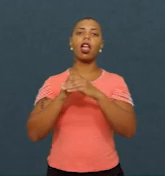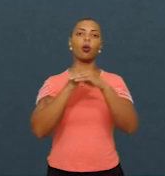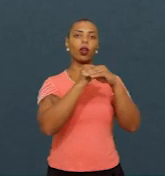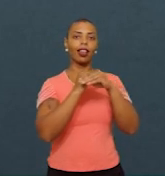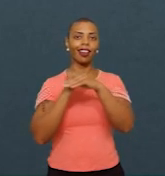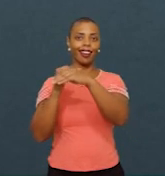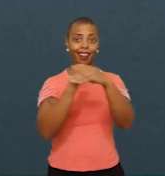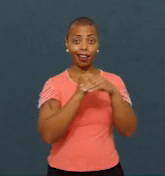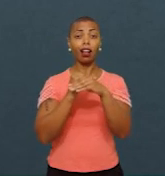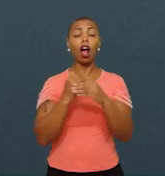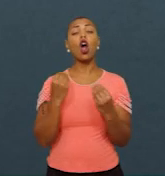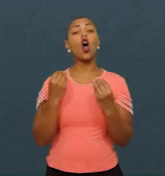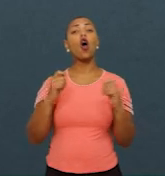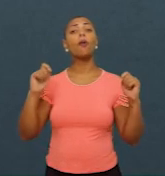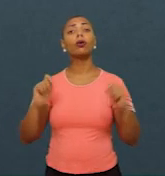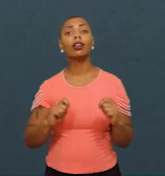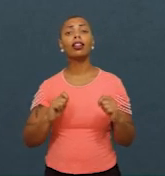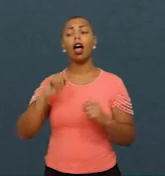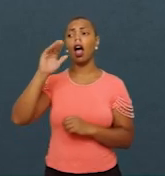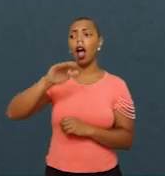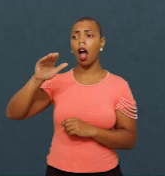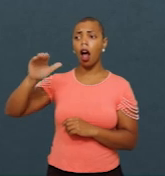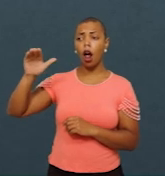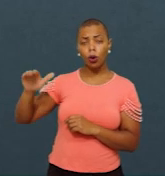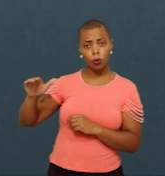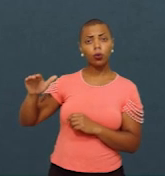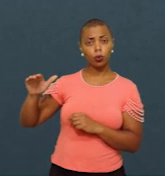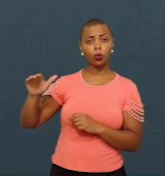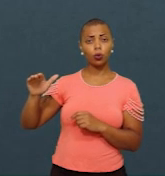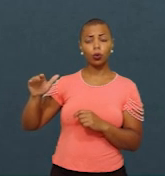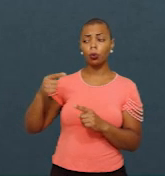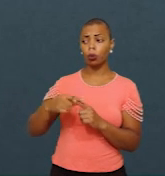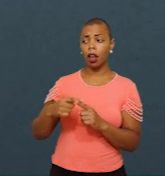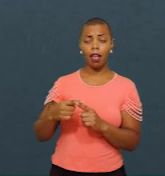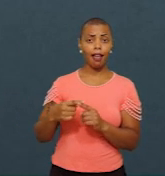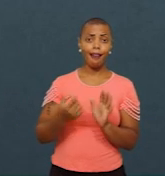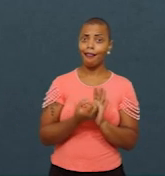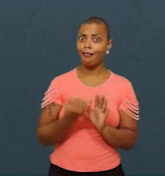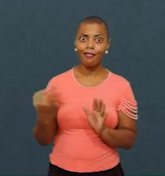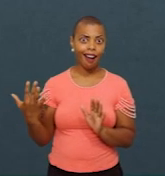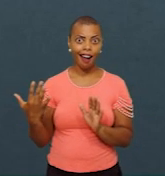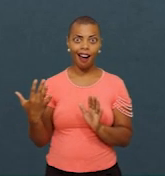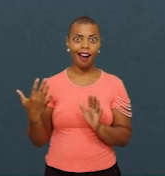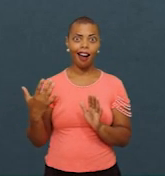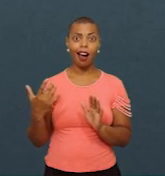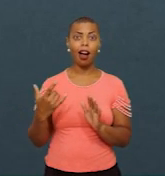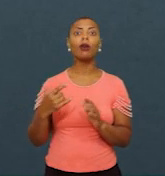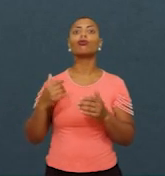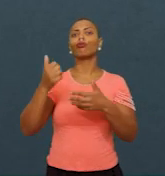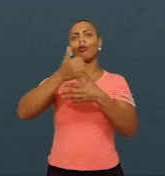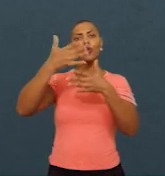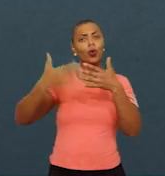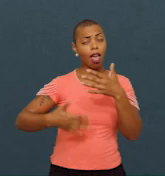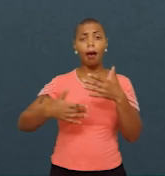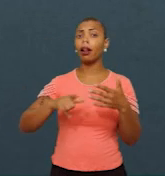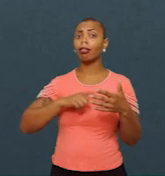Como é que nós vamos trazer os estudantes, que muitos deles permaneceram em situação de vulnerabilidade